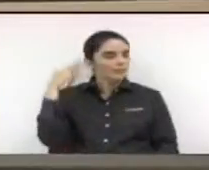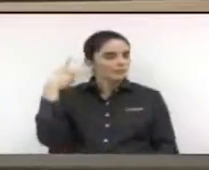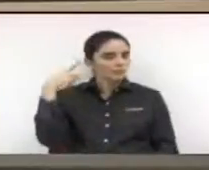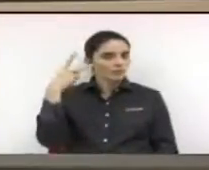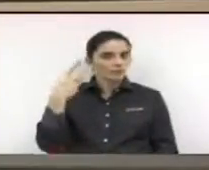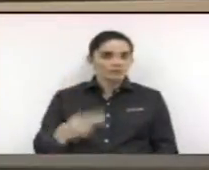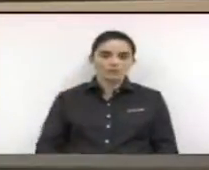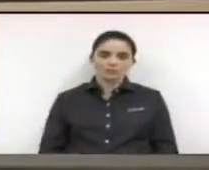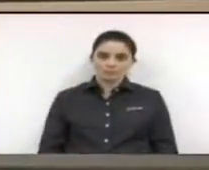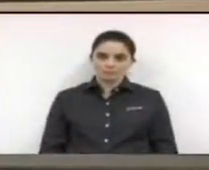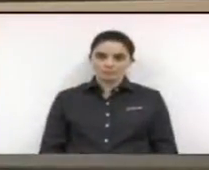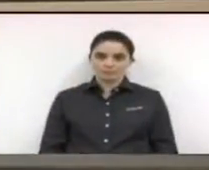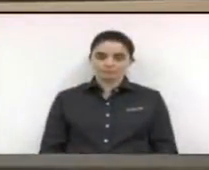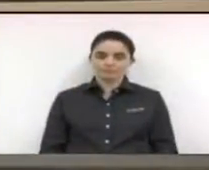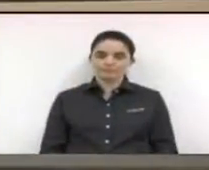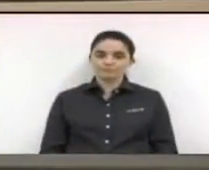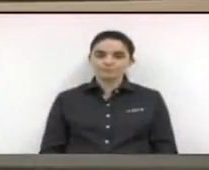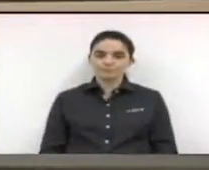plenário.